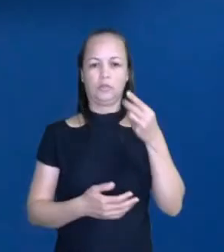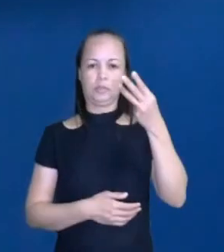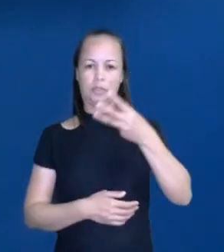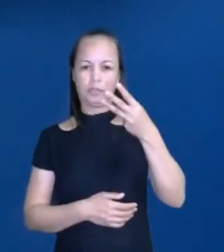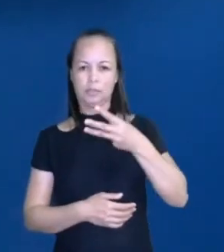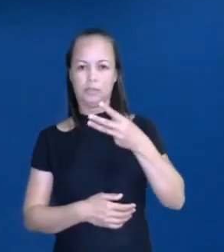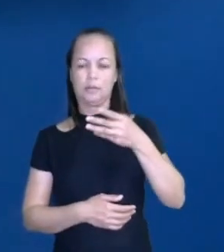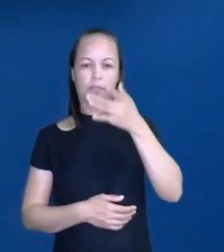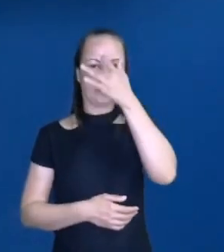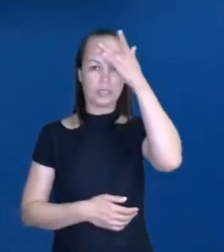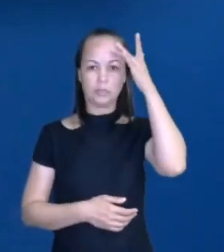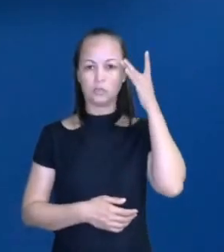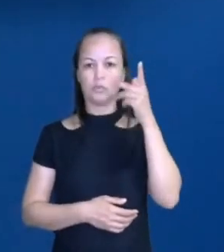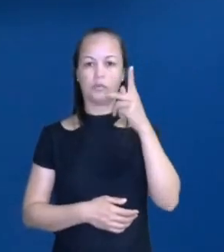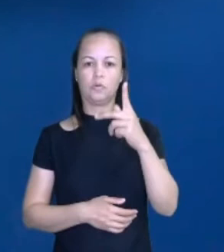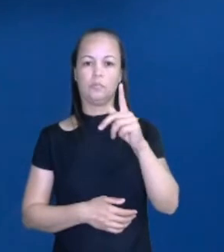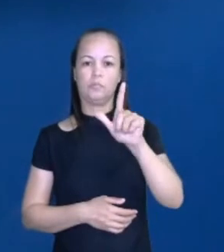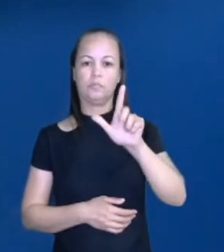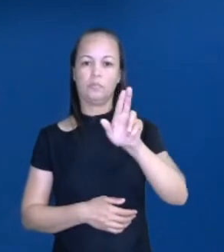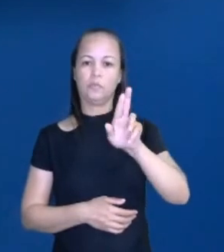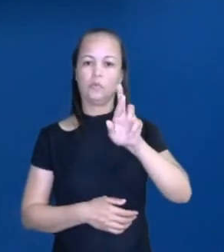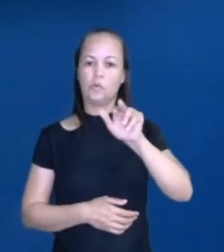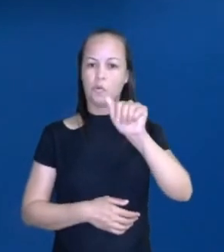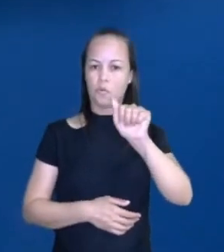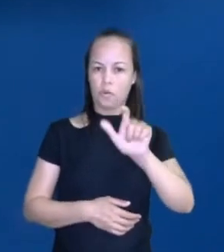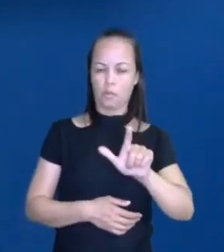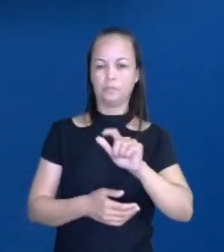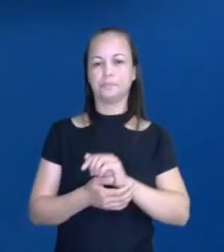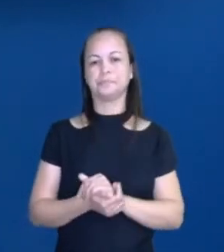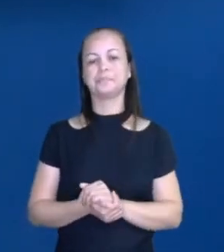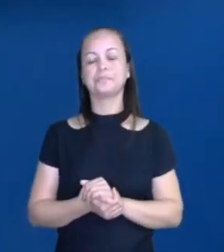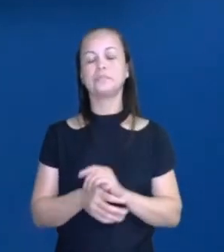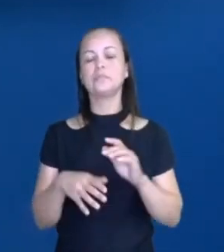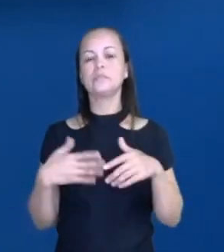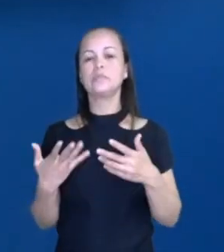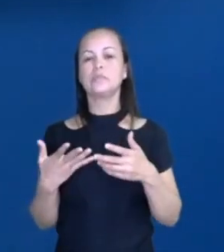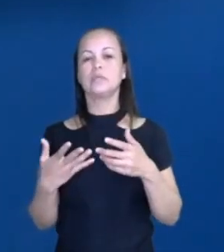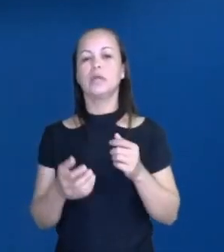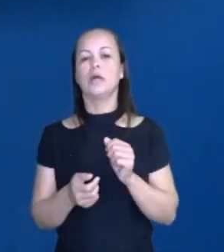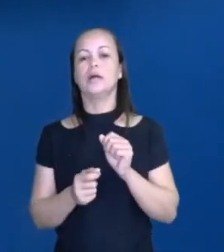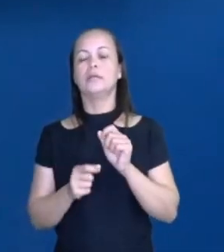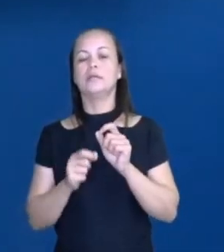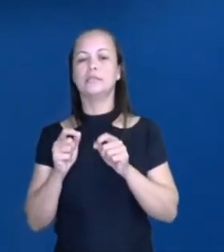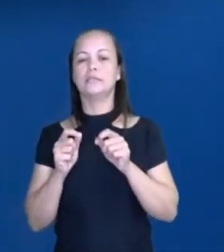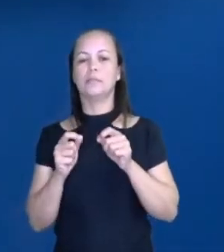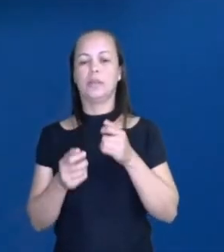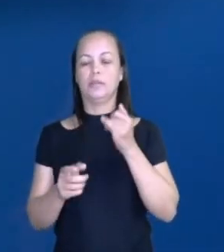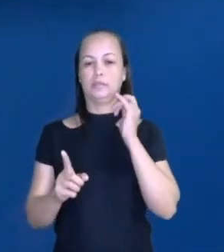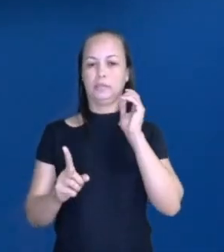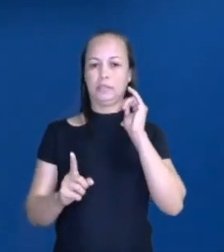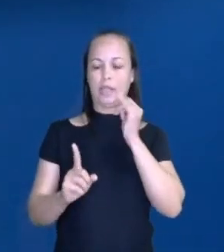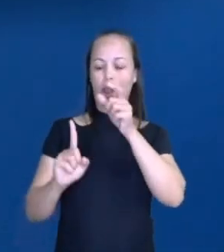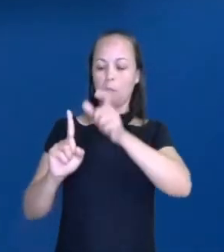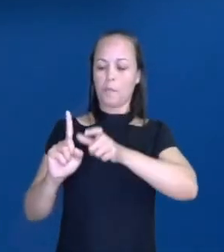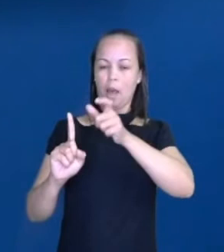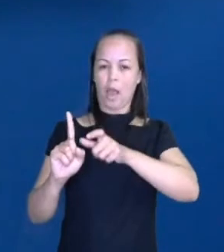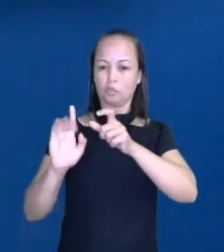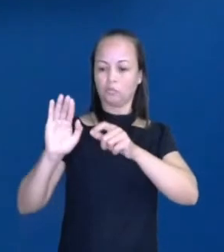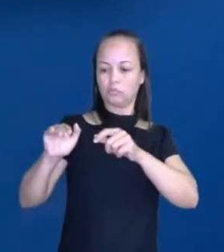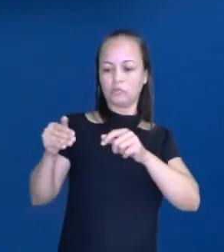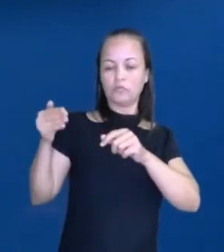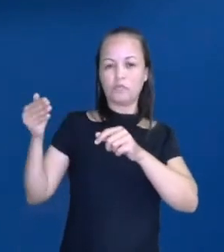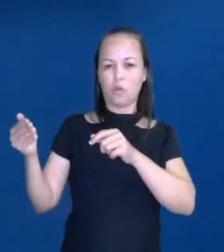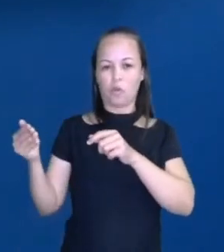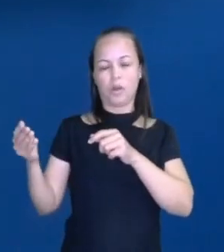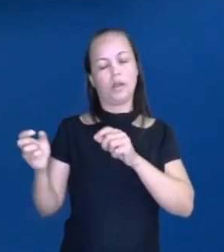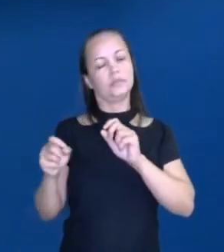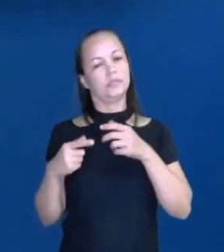observador tem a possibilidade de não estar na tua história e a tua história vai ser narrada sempre em terceira pessoa, seja